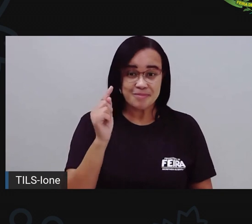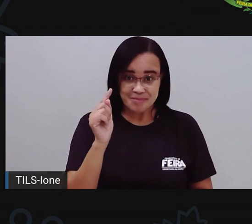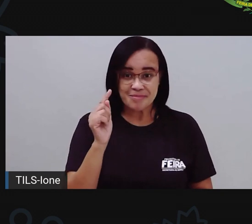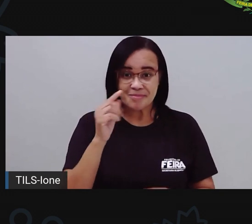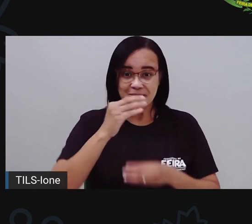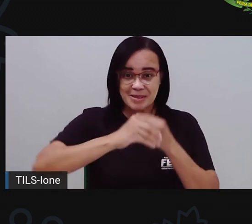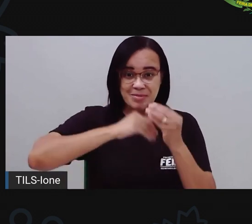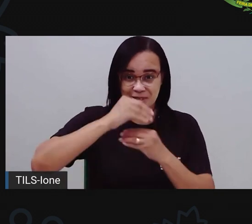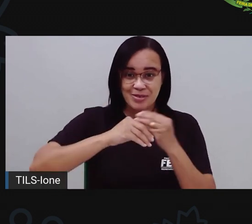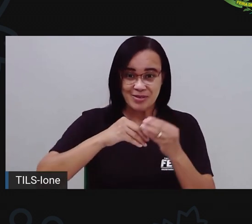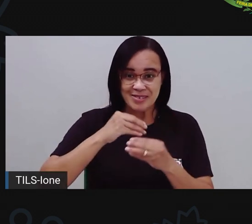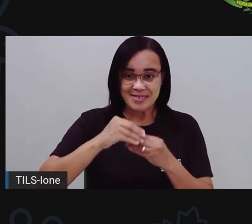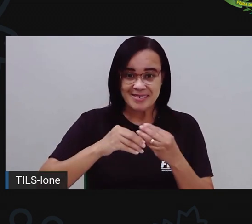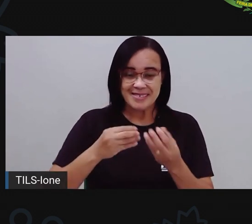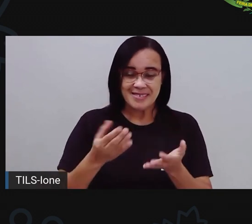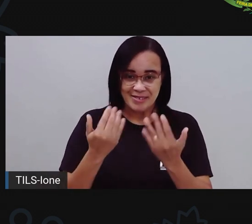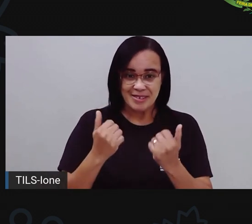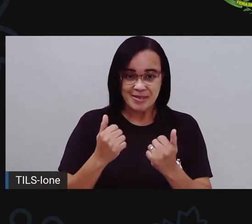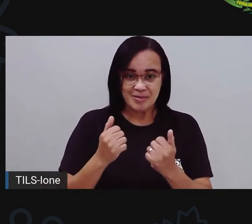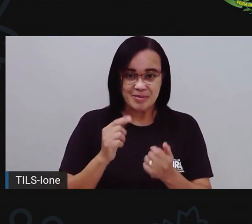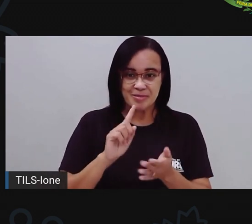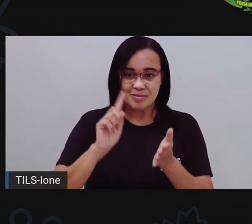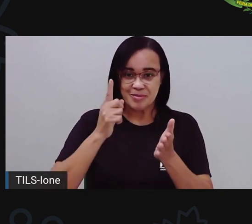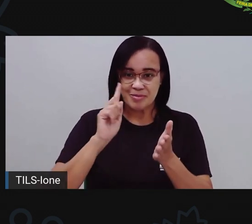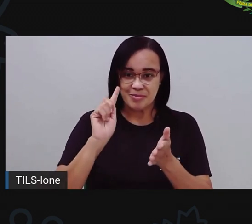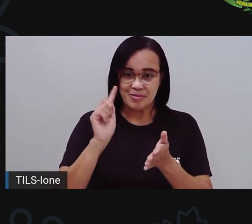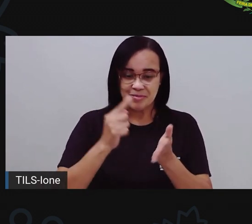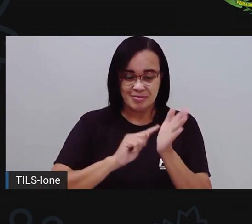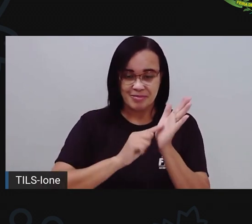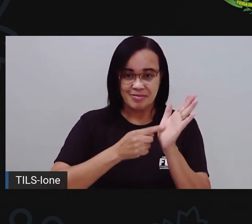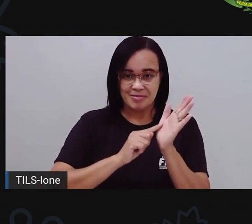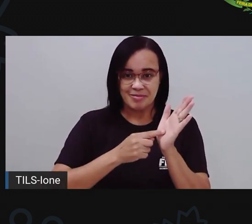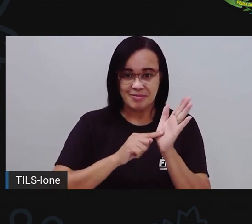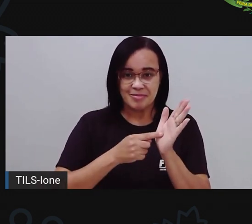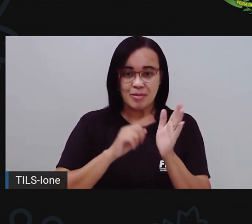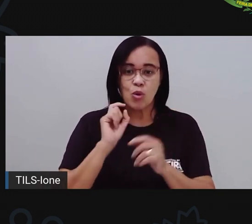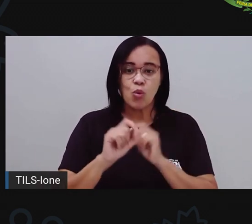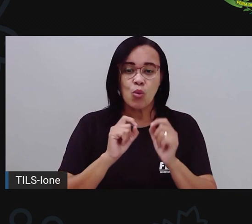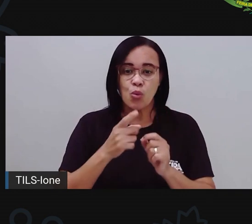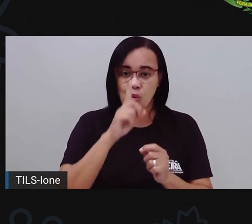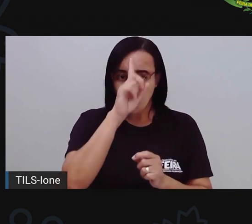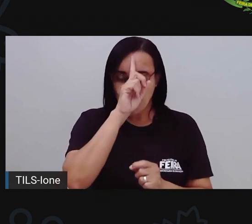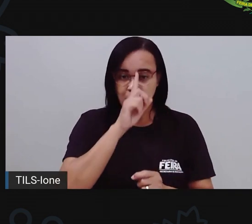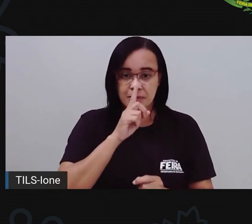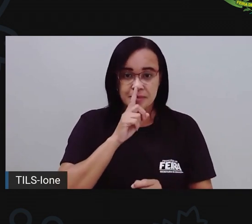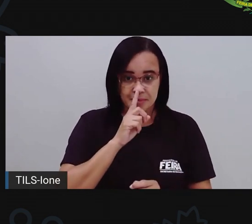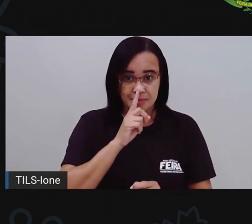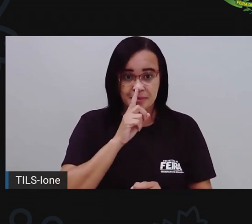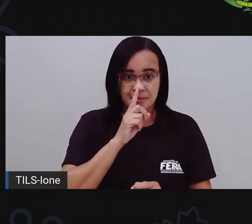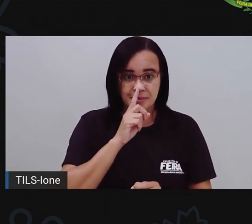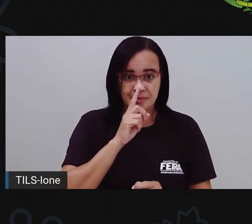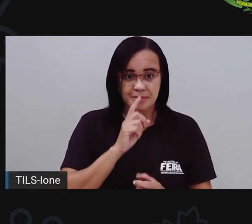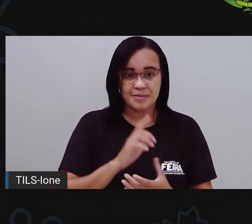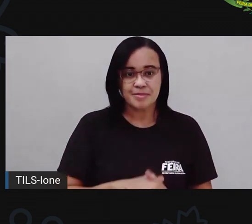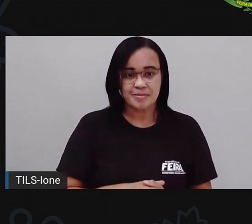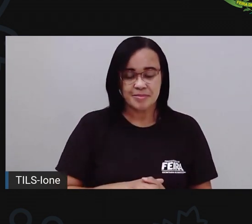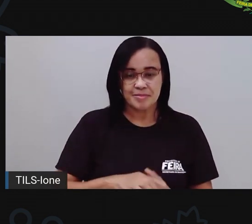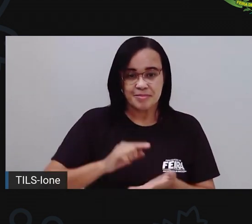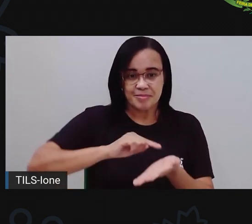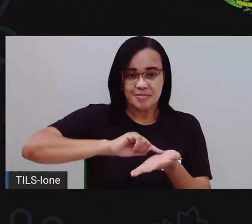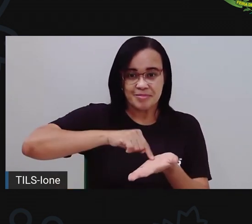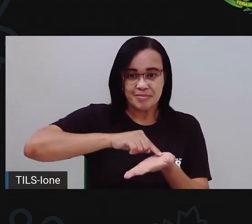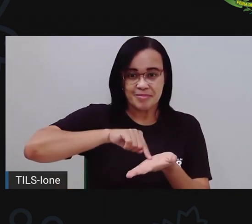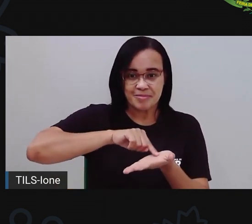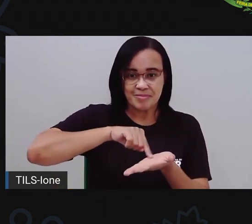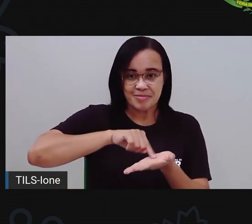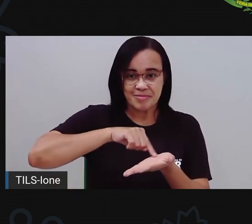Vamos lá? Então a Pró vai usar aqui, ó, primeiro o amarelo. Ó, o amarelo a Pró vai fazer aqui. Uma